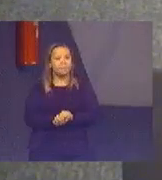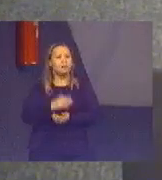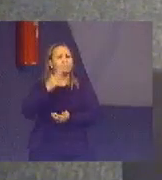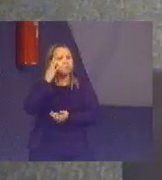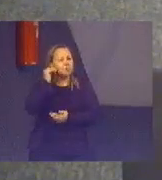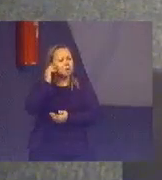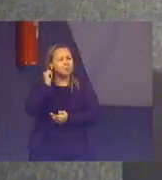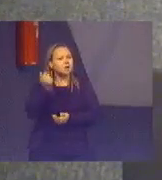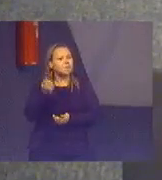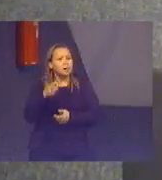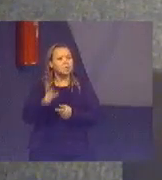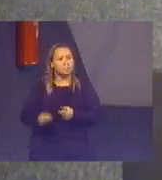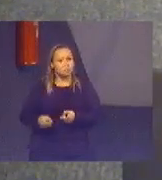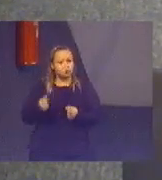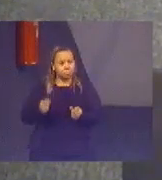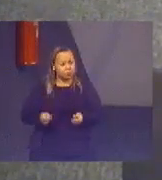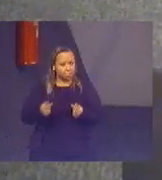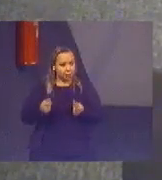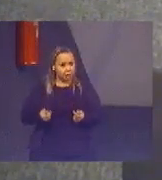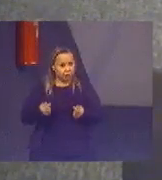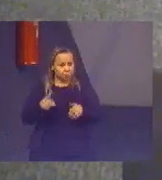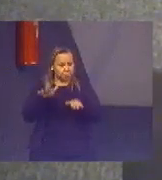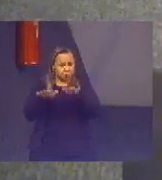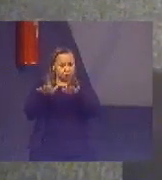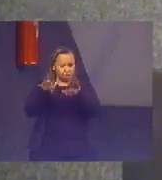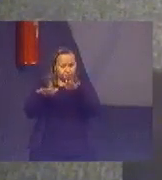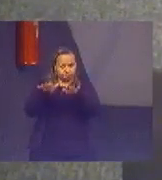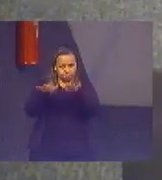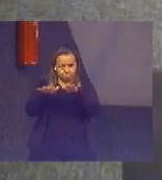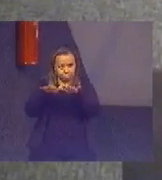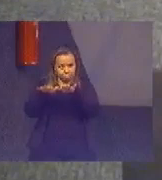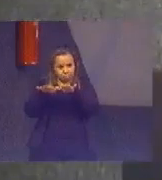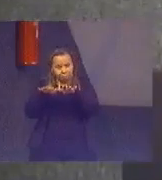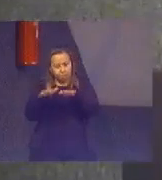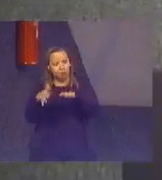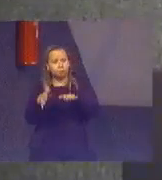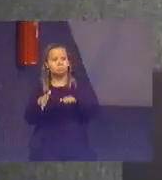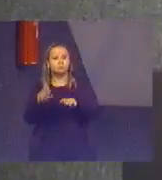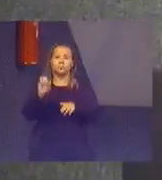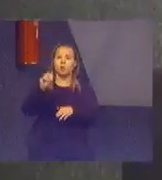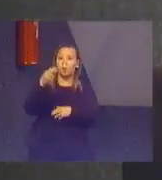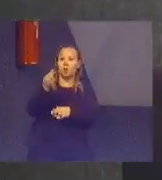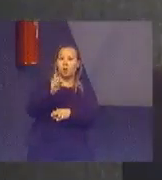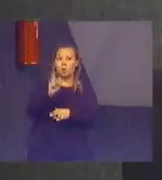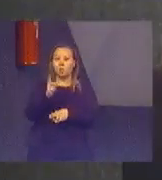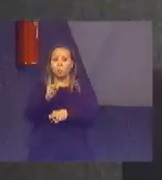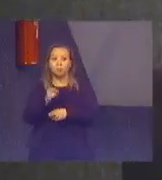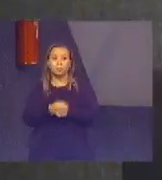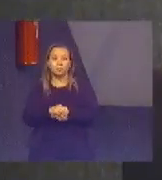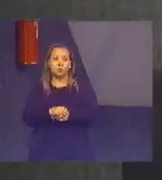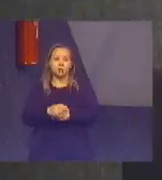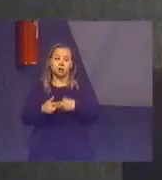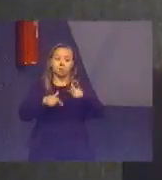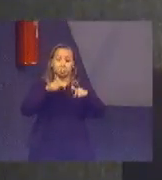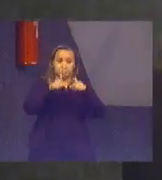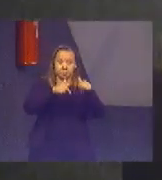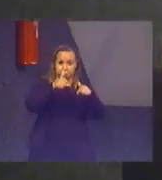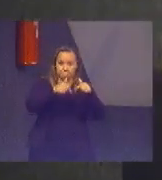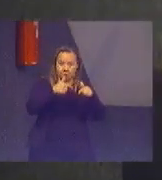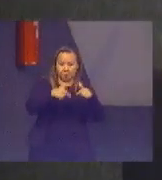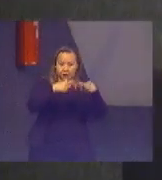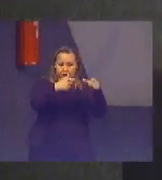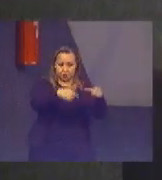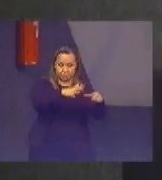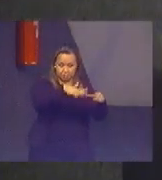se o seu custo está análogo ou não, levando em consideração, por exemplo, aqui o posto de trabalho, a